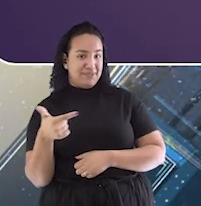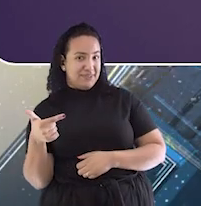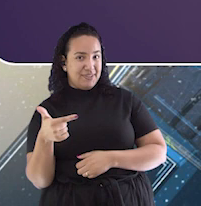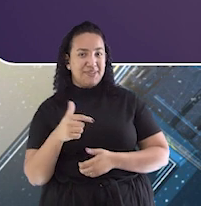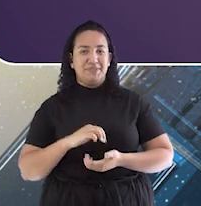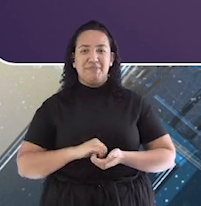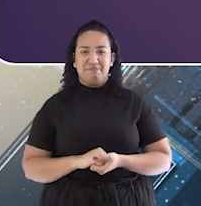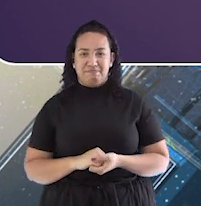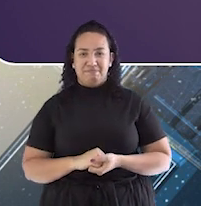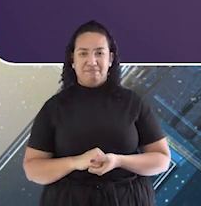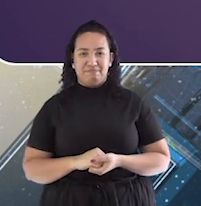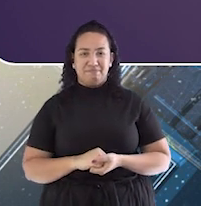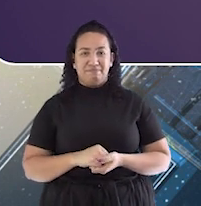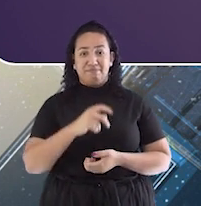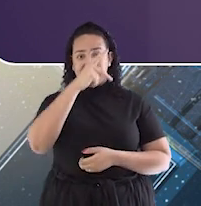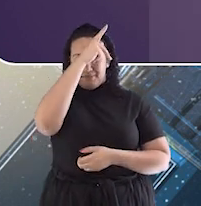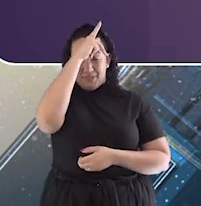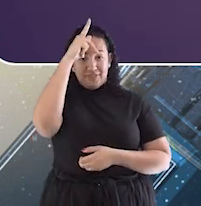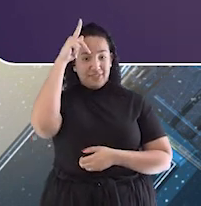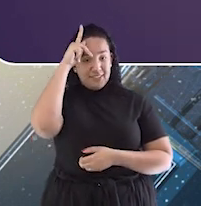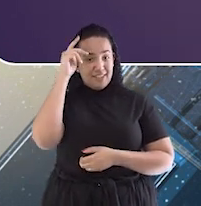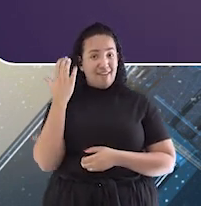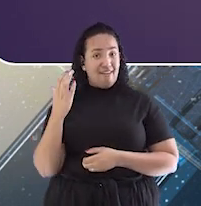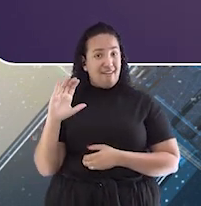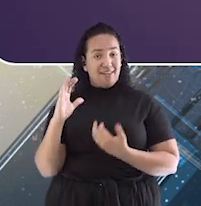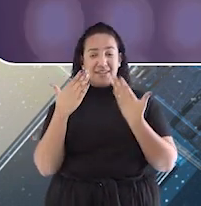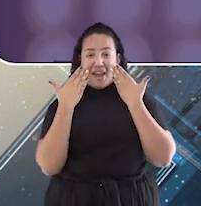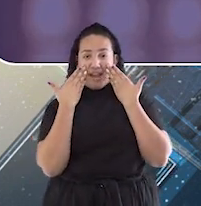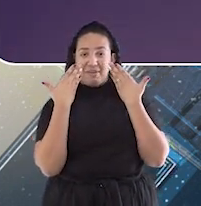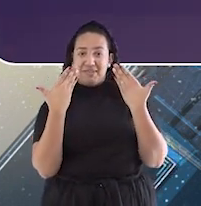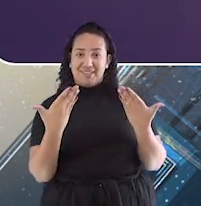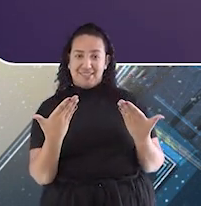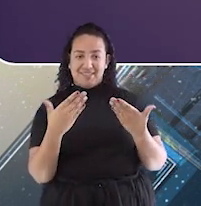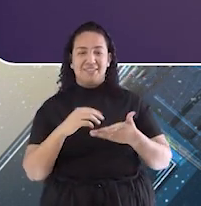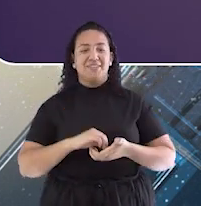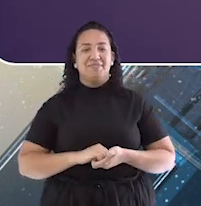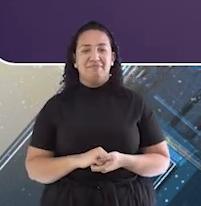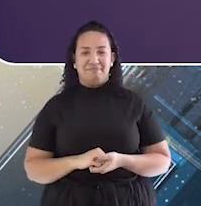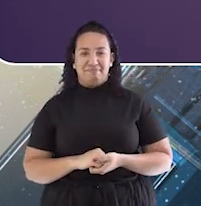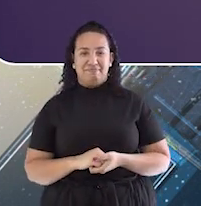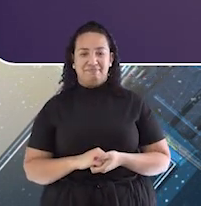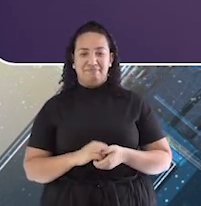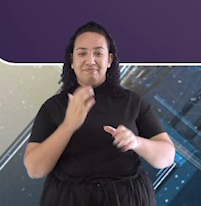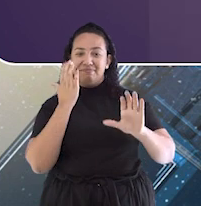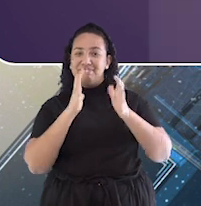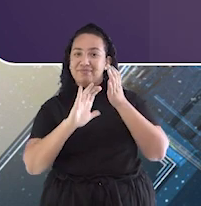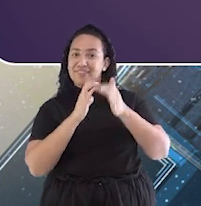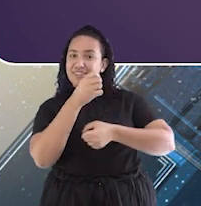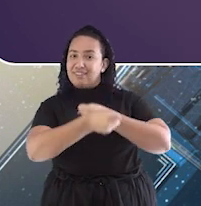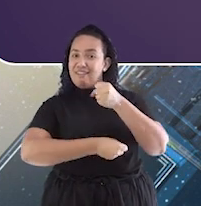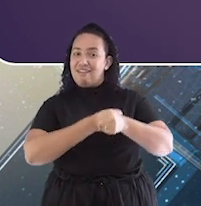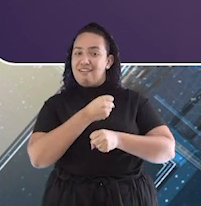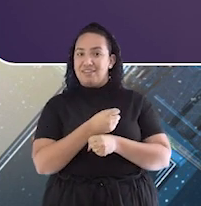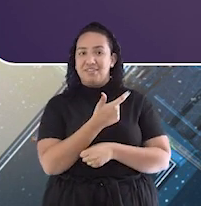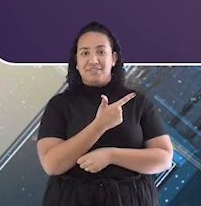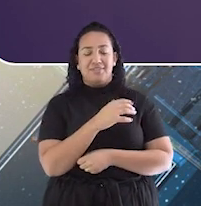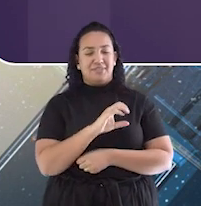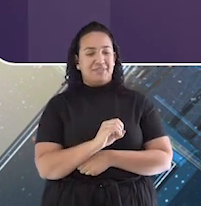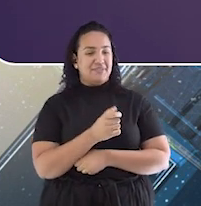Prefeitura Municipal de Cariacica apresenta Vem Cantando 2022